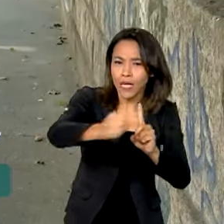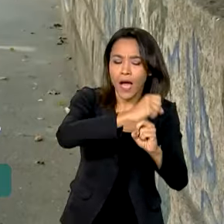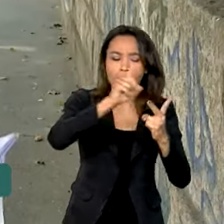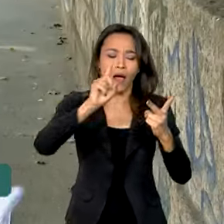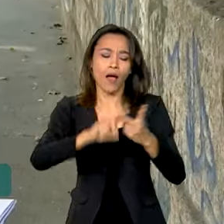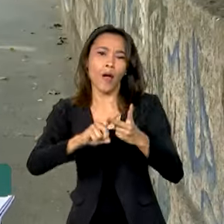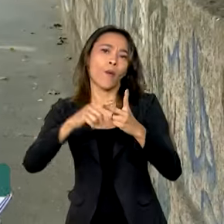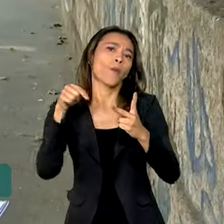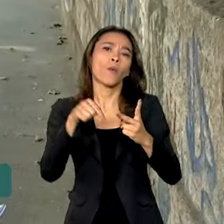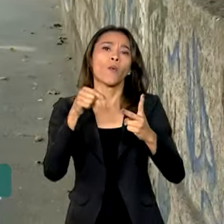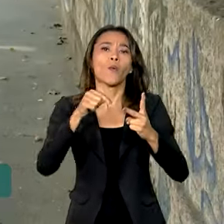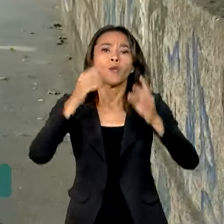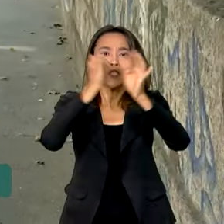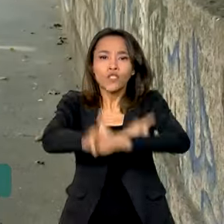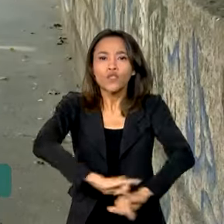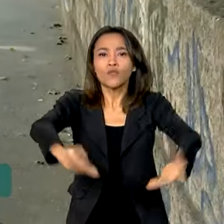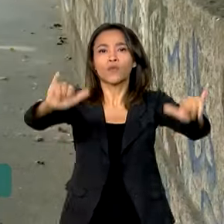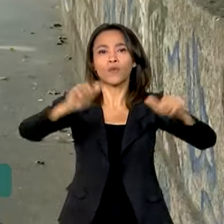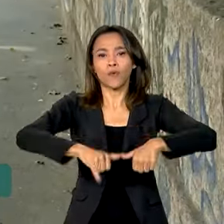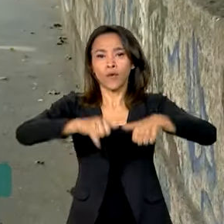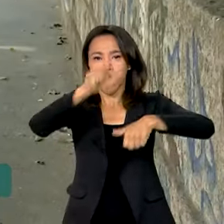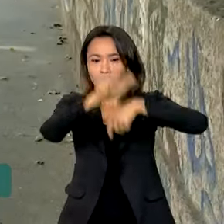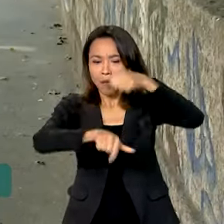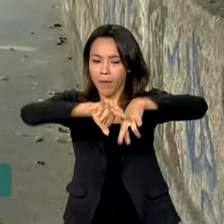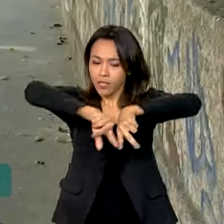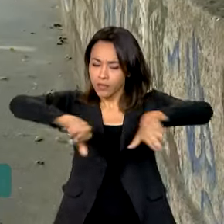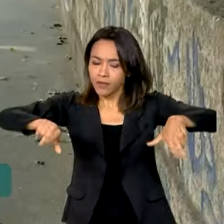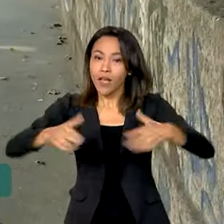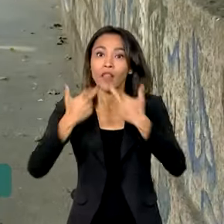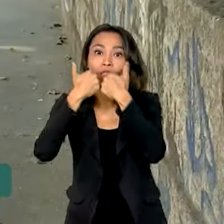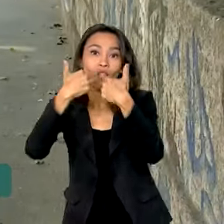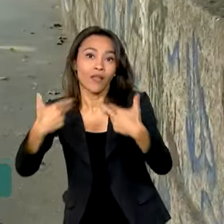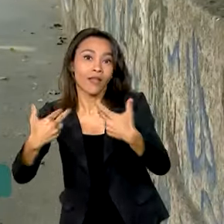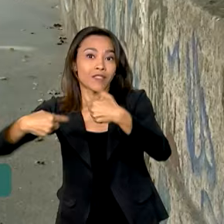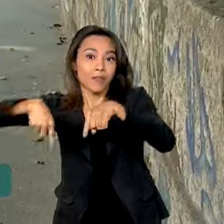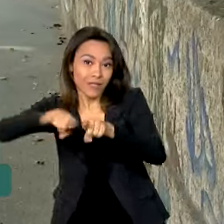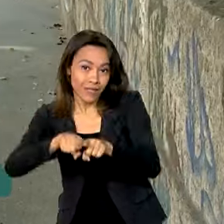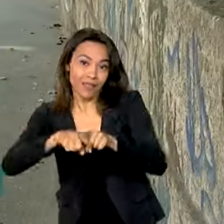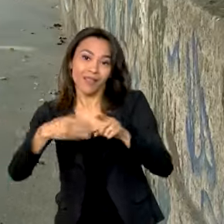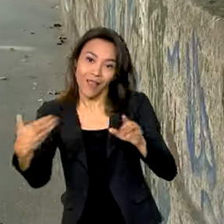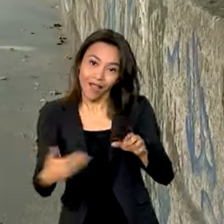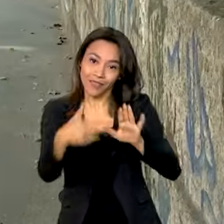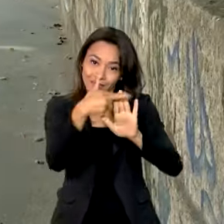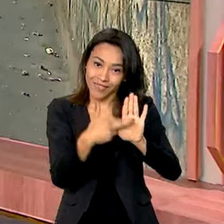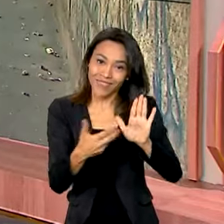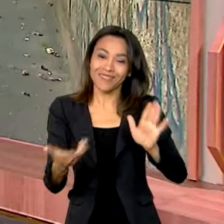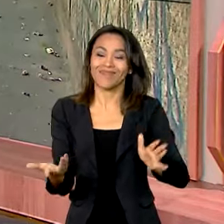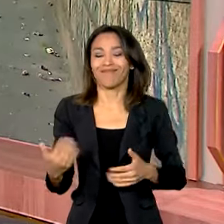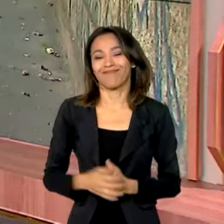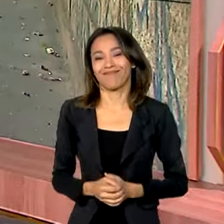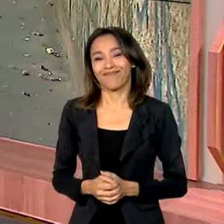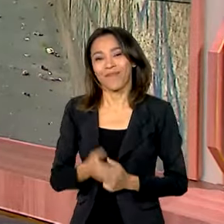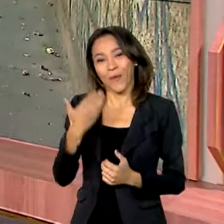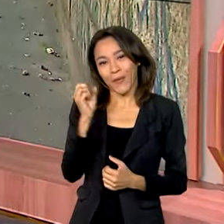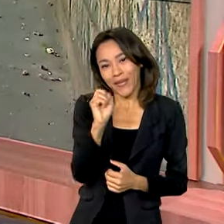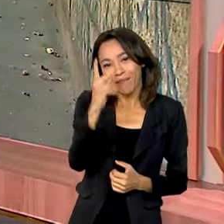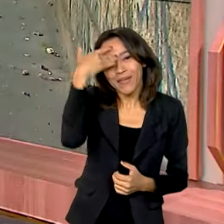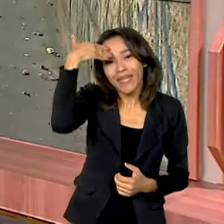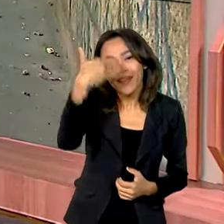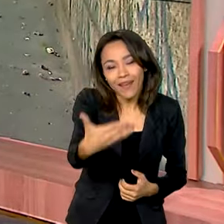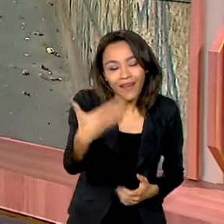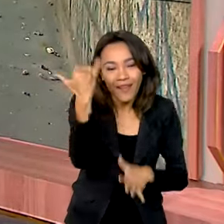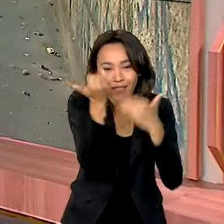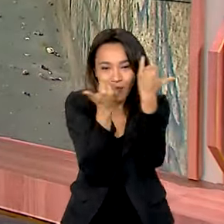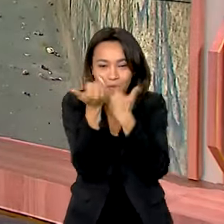promoção da diversidade, inovação e parcerias. Vanessa, volto com você. Ok, Flávia, obrigada pelas